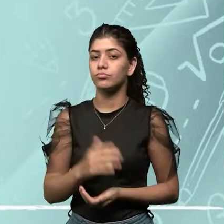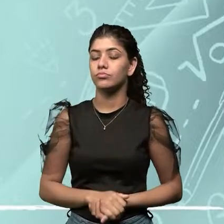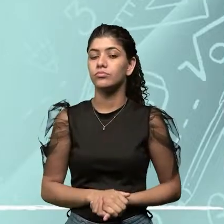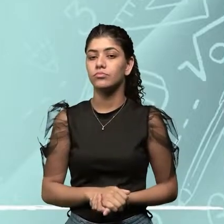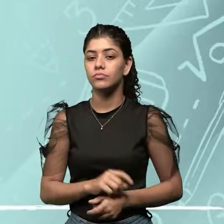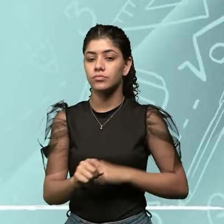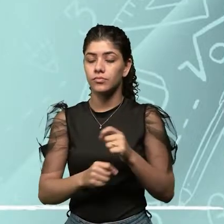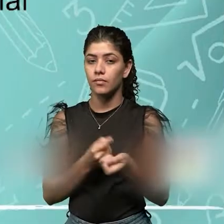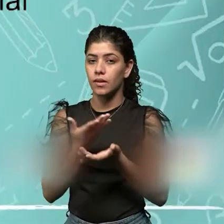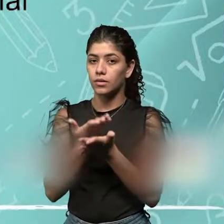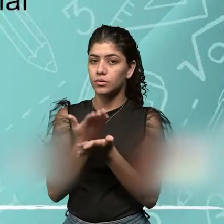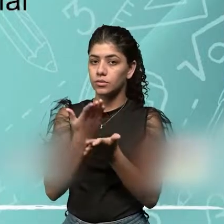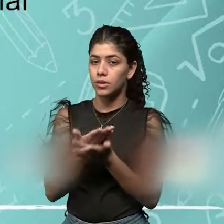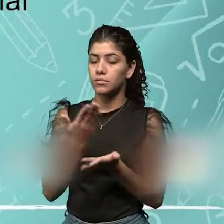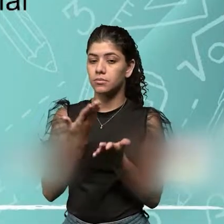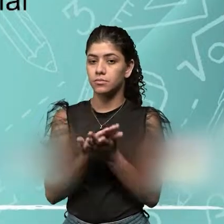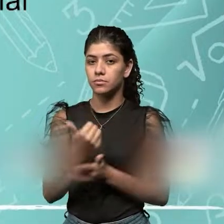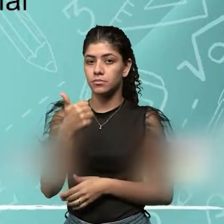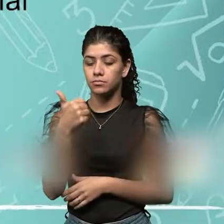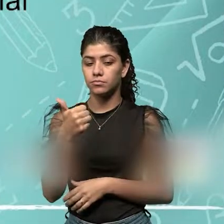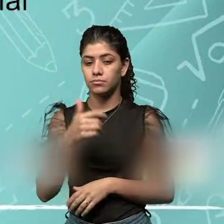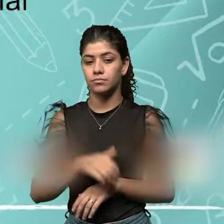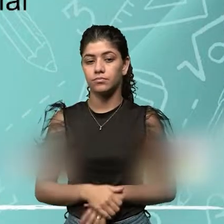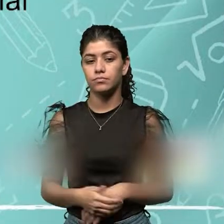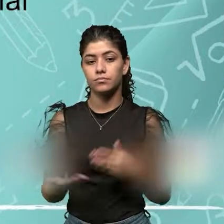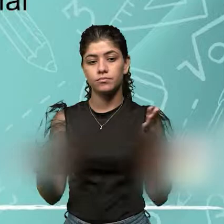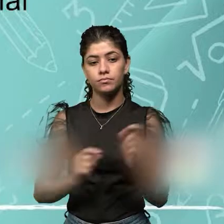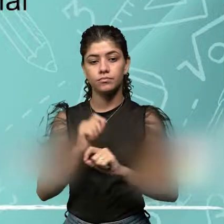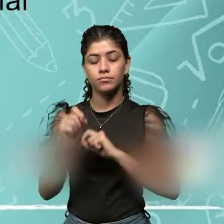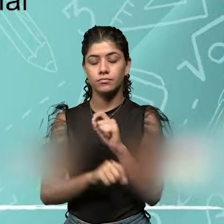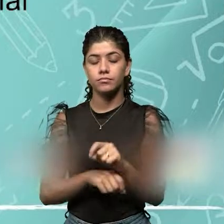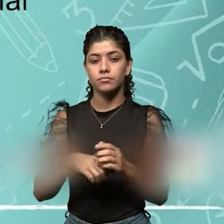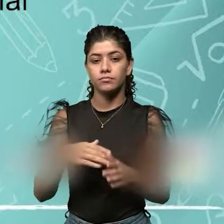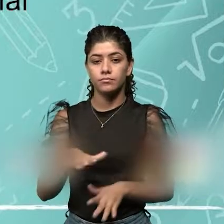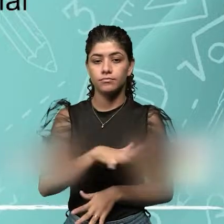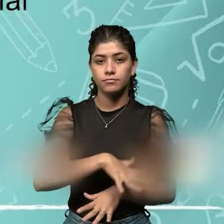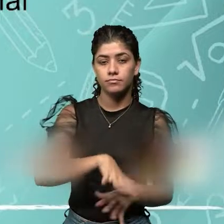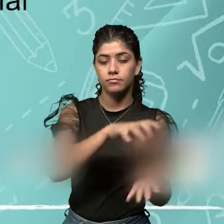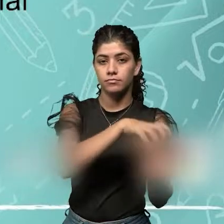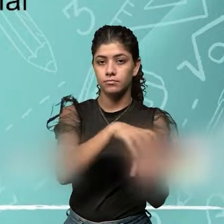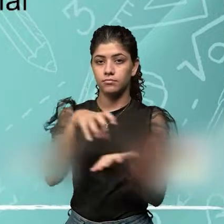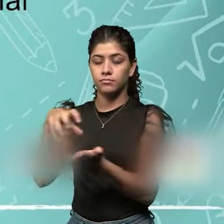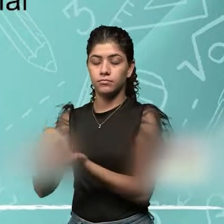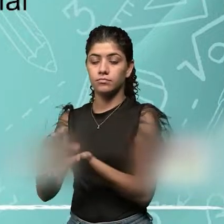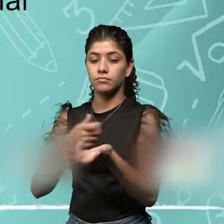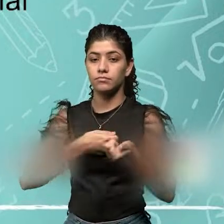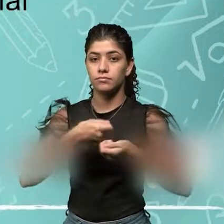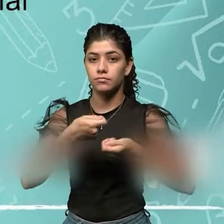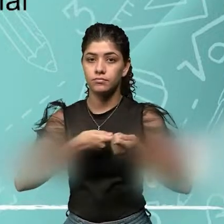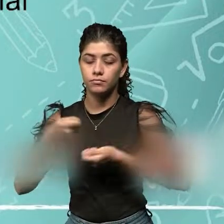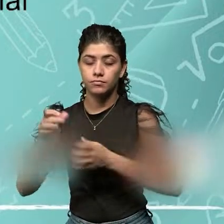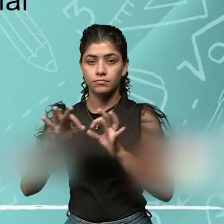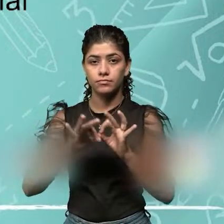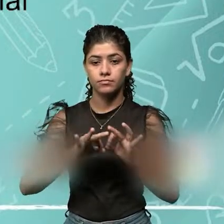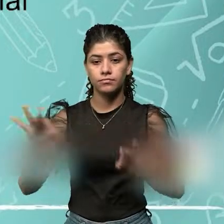foi visto na aula 1. Subcampos da metrologia. Instrumentos para o controle dimensional e seleção do sistema